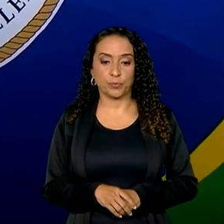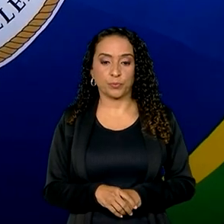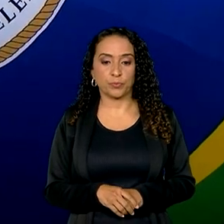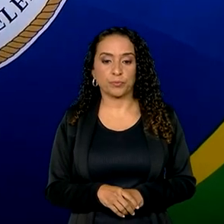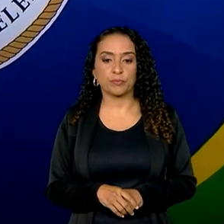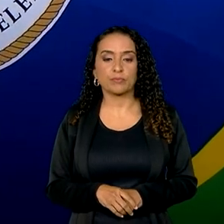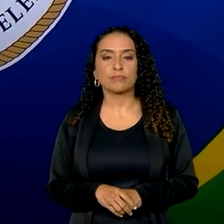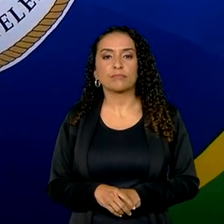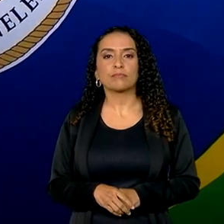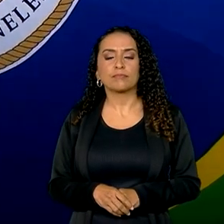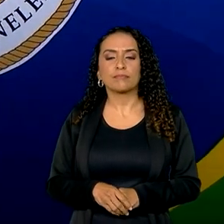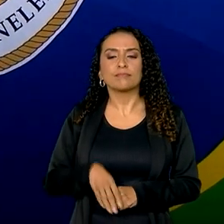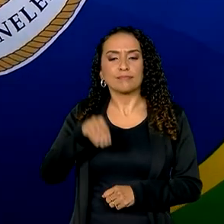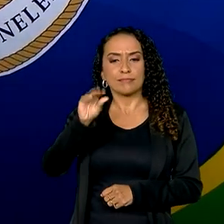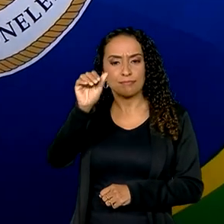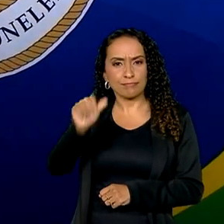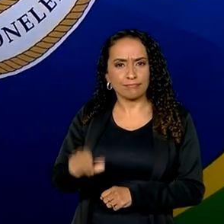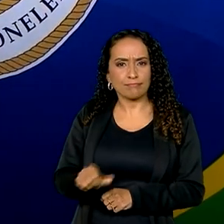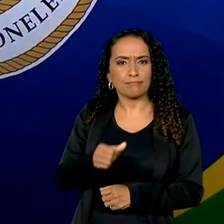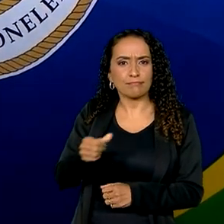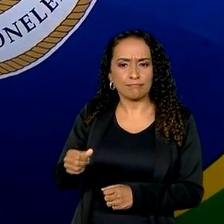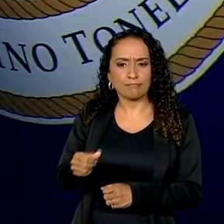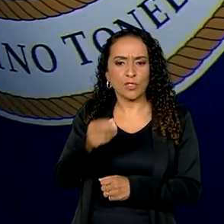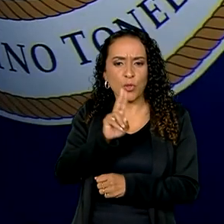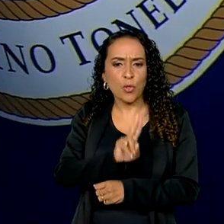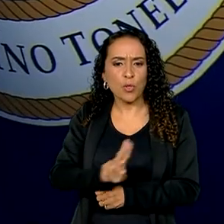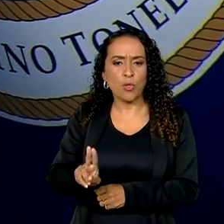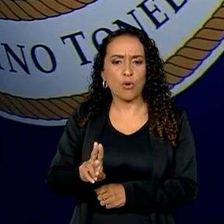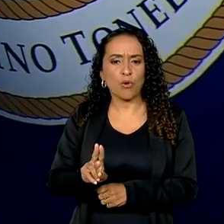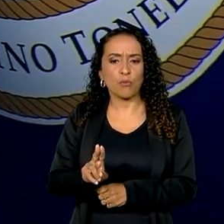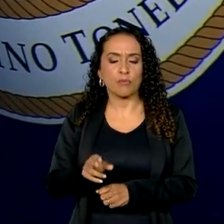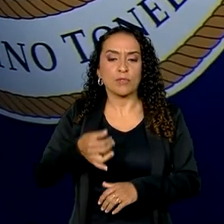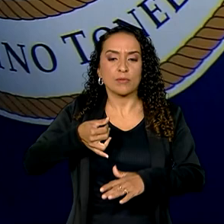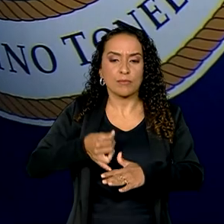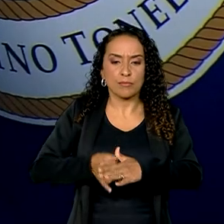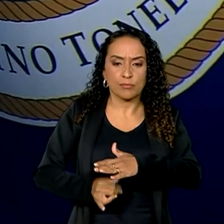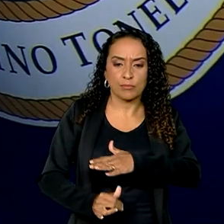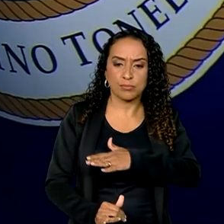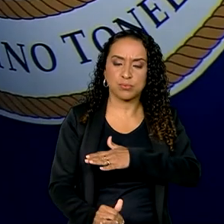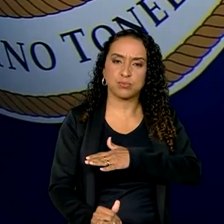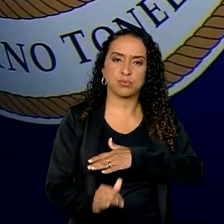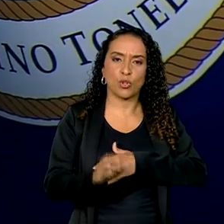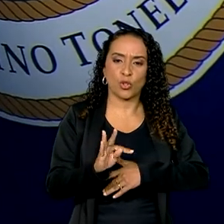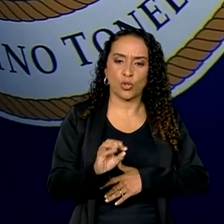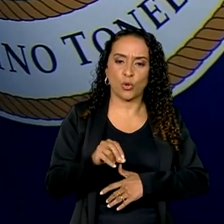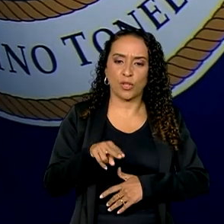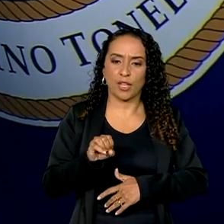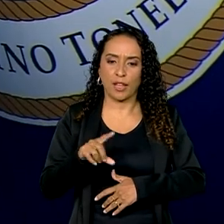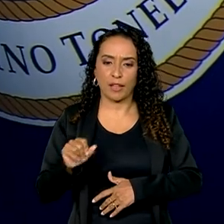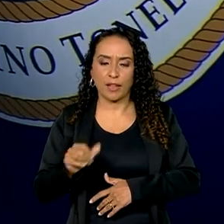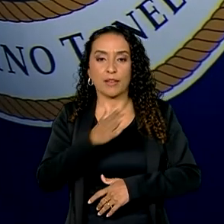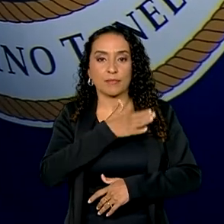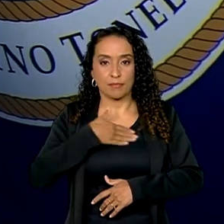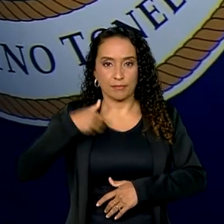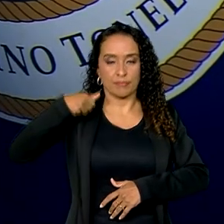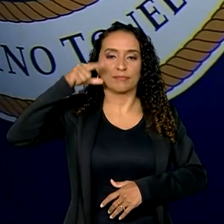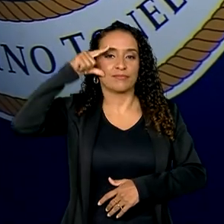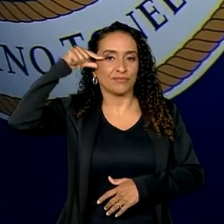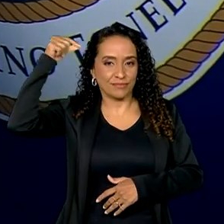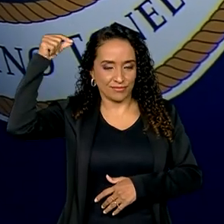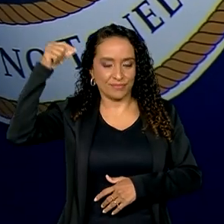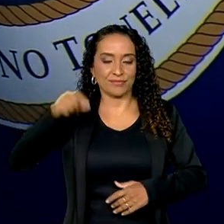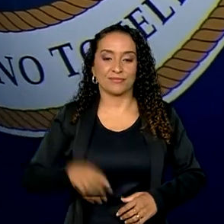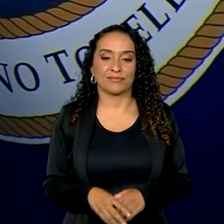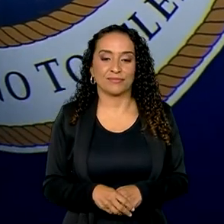Eu te batizo o submarino tonelheiro. A cerimônia de batismo do tonelheiro coube à primeira-dama Janja da Silva.